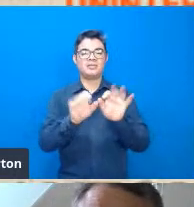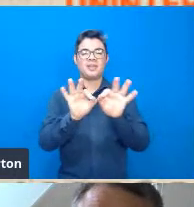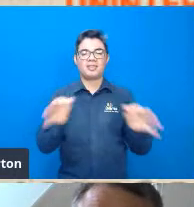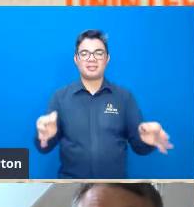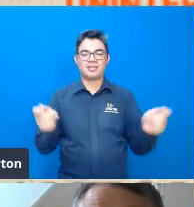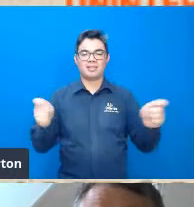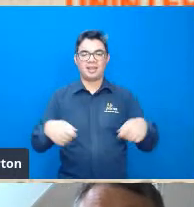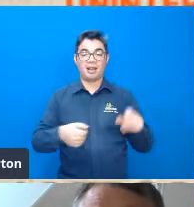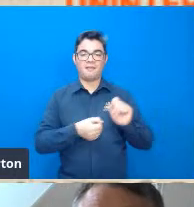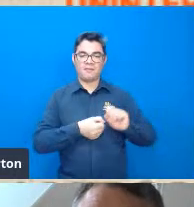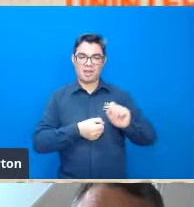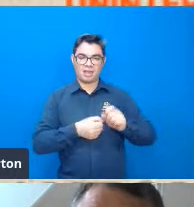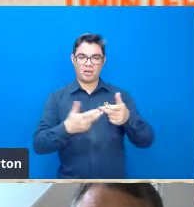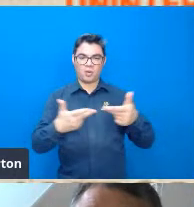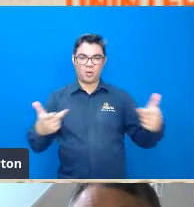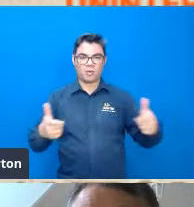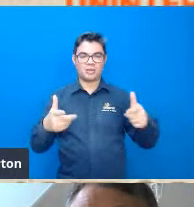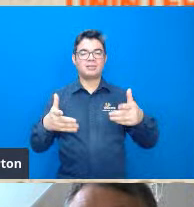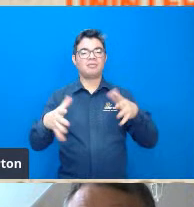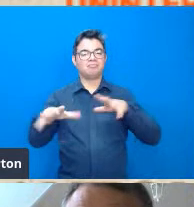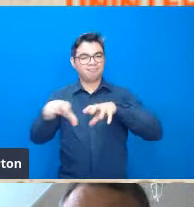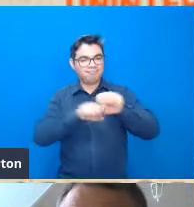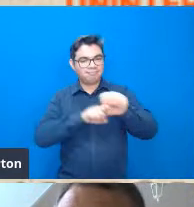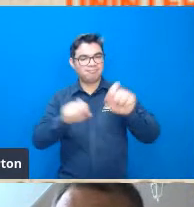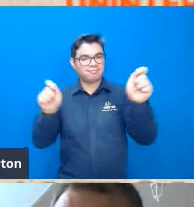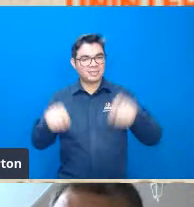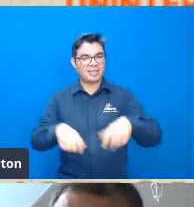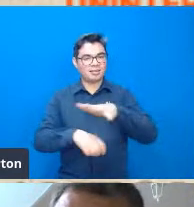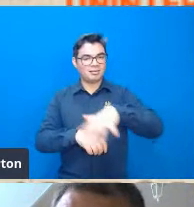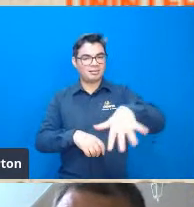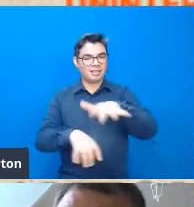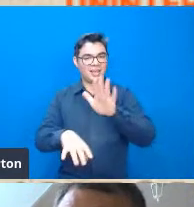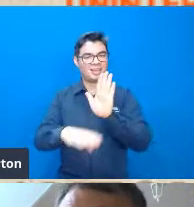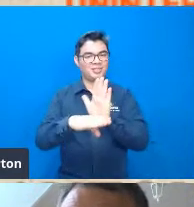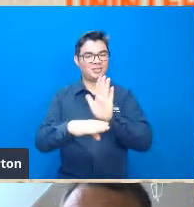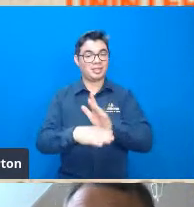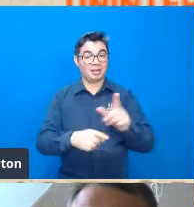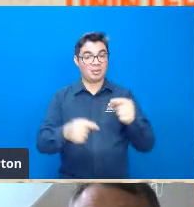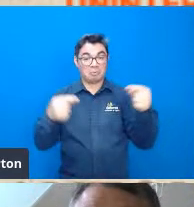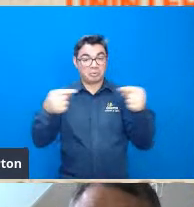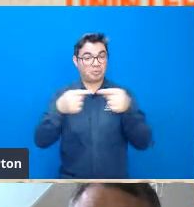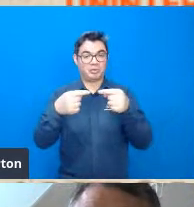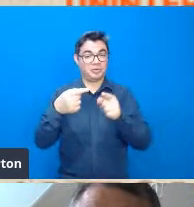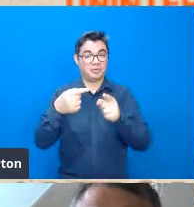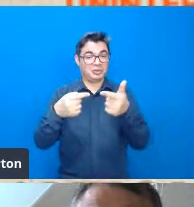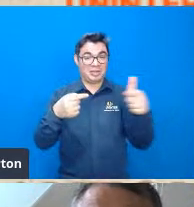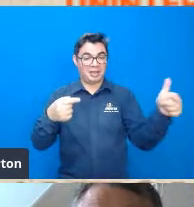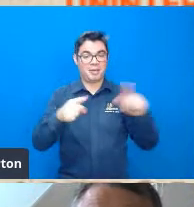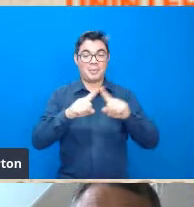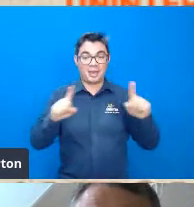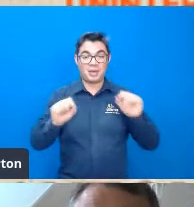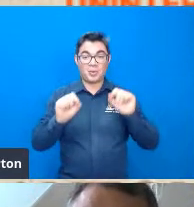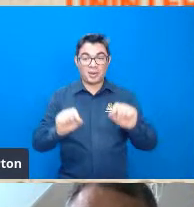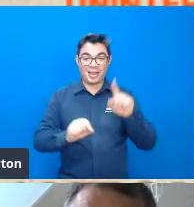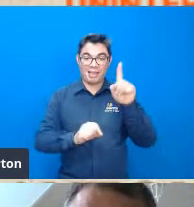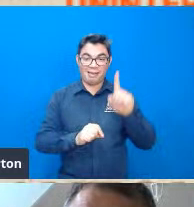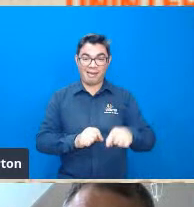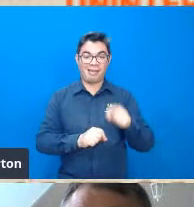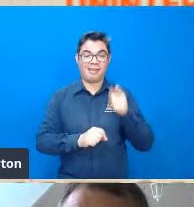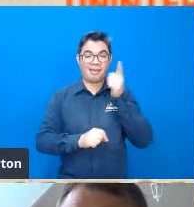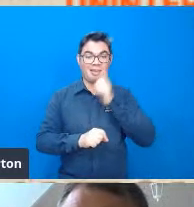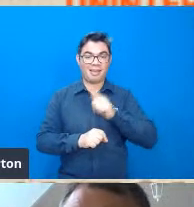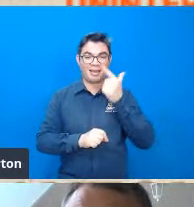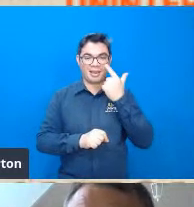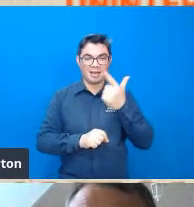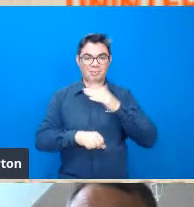tanto fez que formou escola mesmo sem ter intenção e tanto fez que legou a geografia